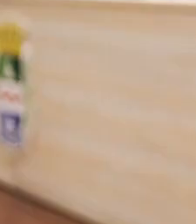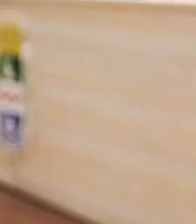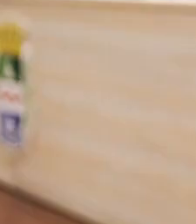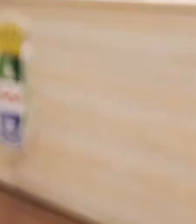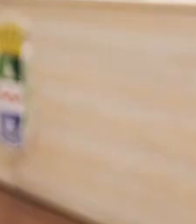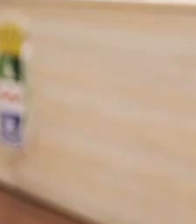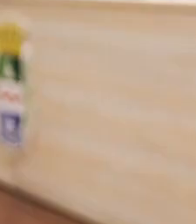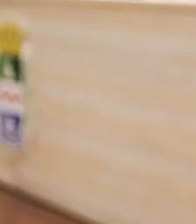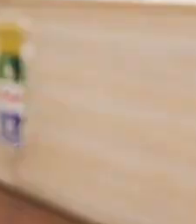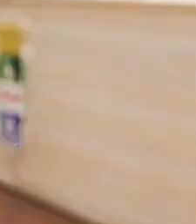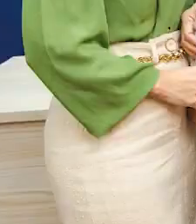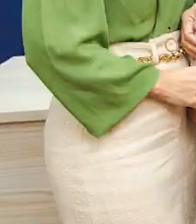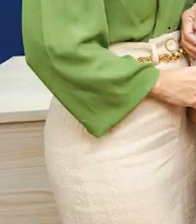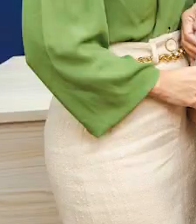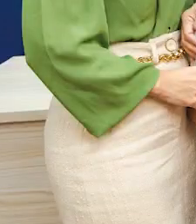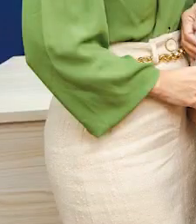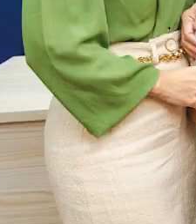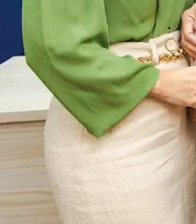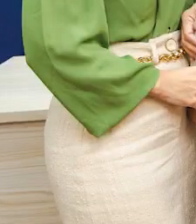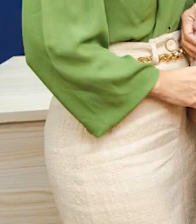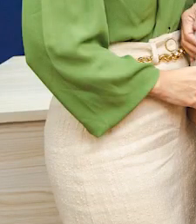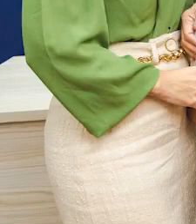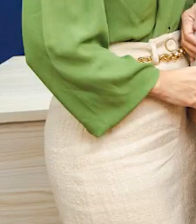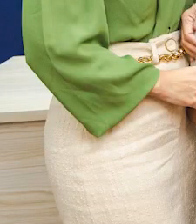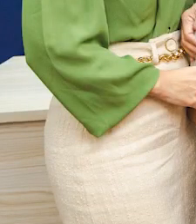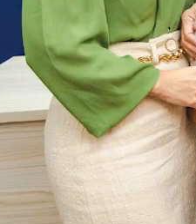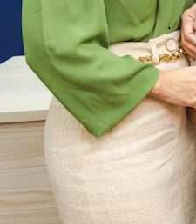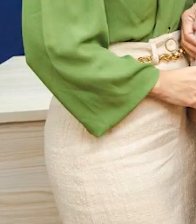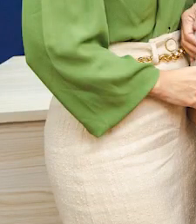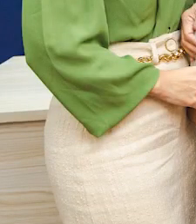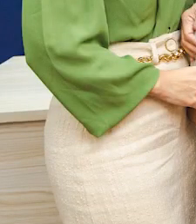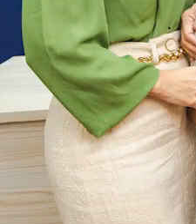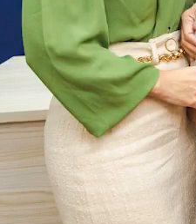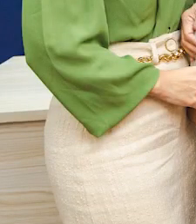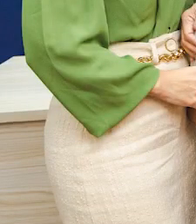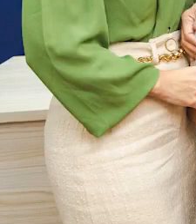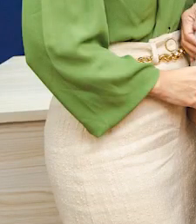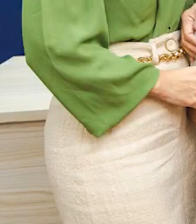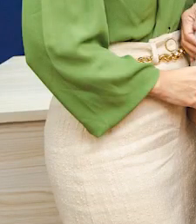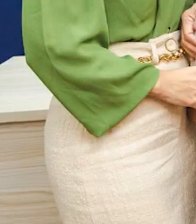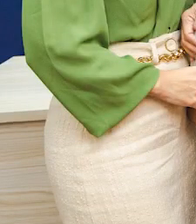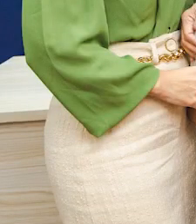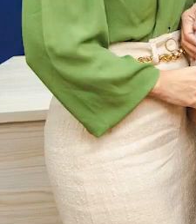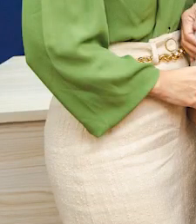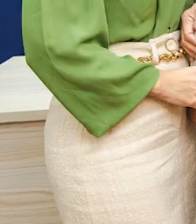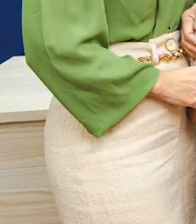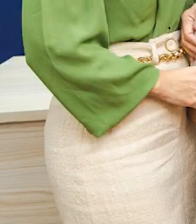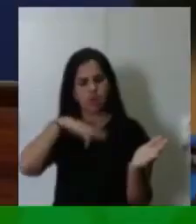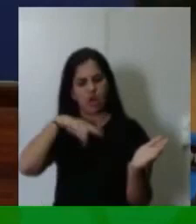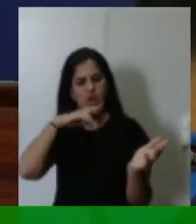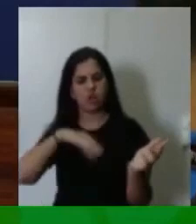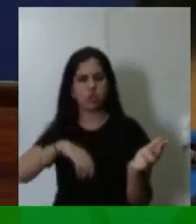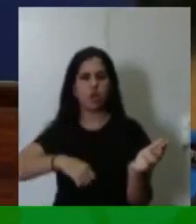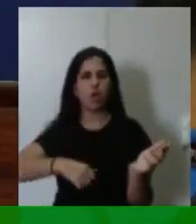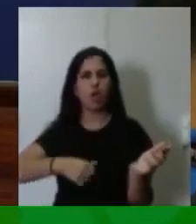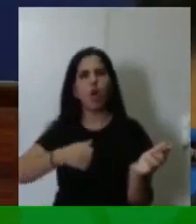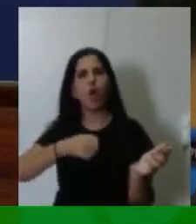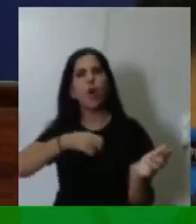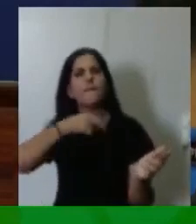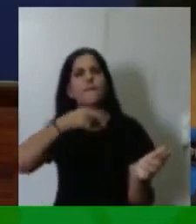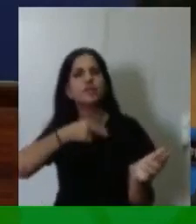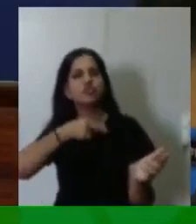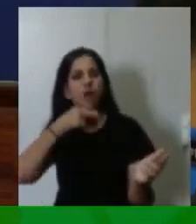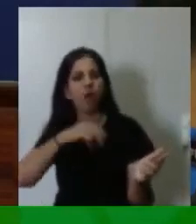honraria que nós vamos colocar em livros para que meus netos, bisnetos, saibam o